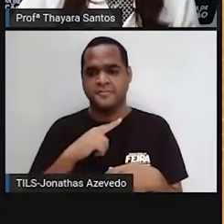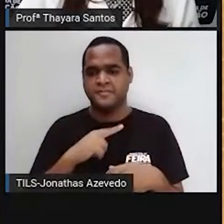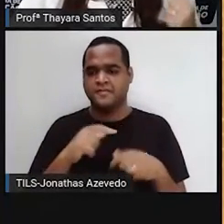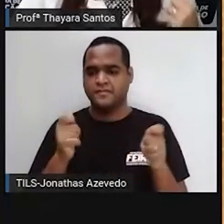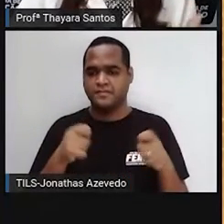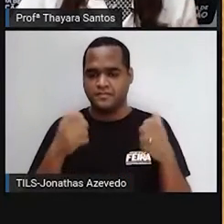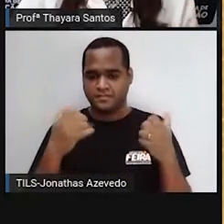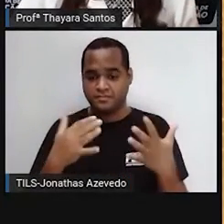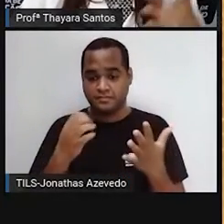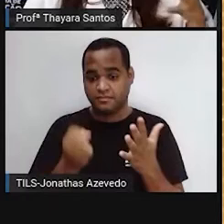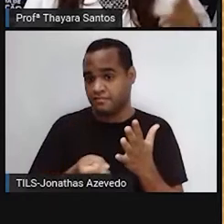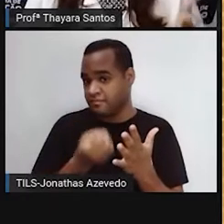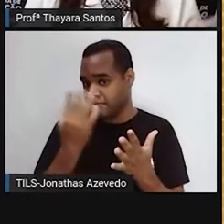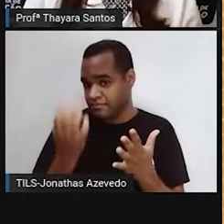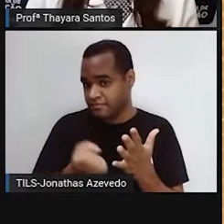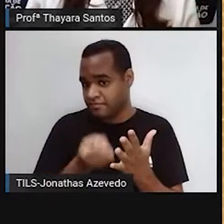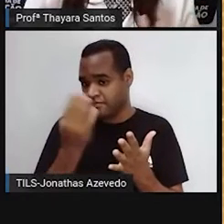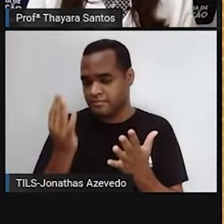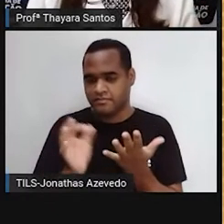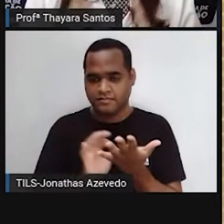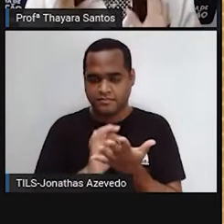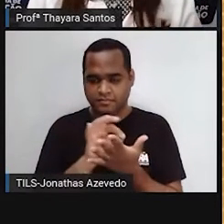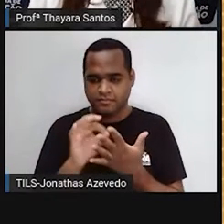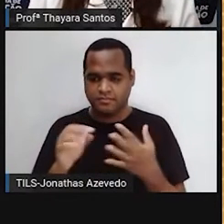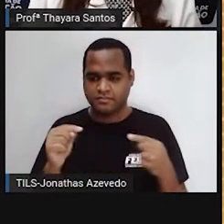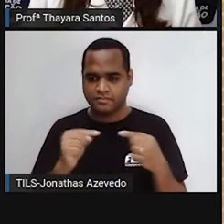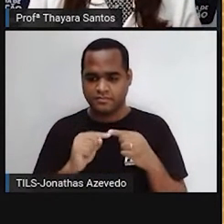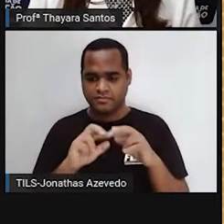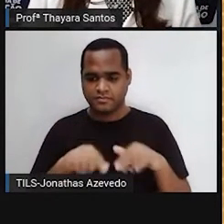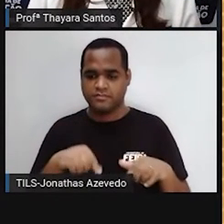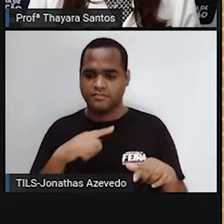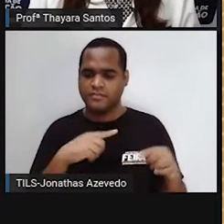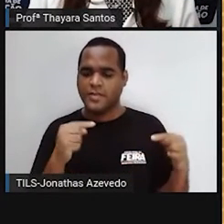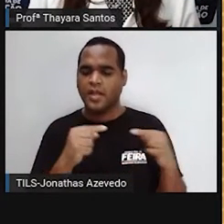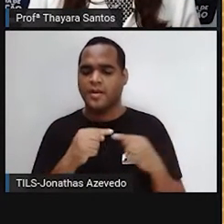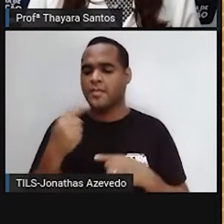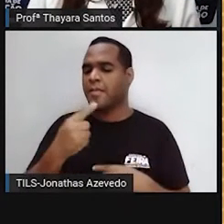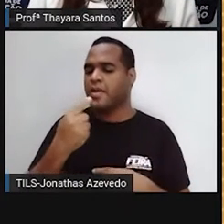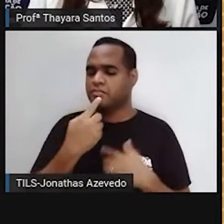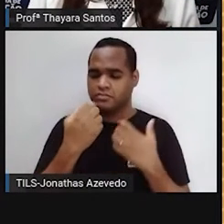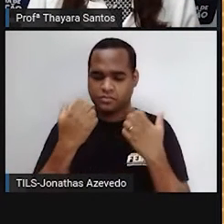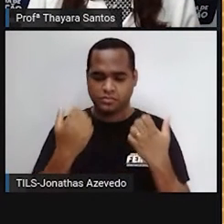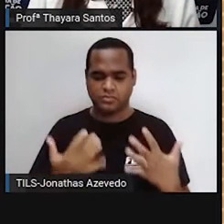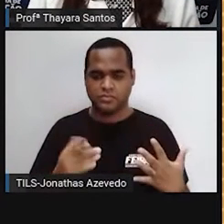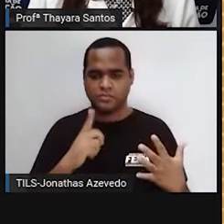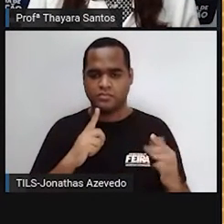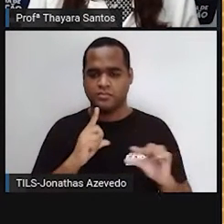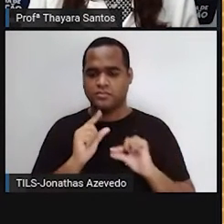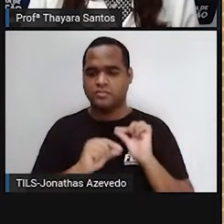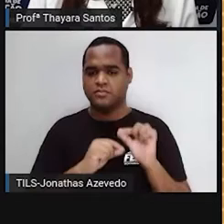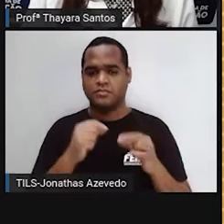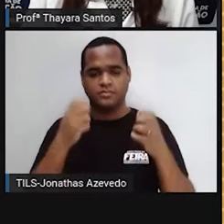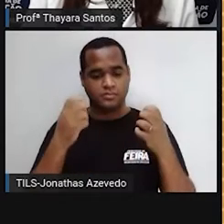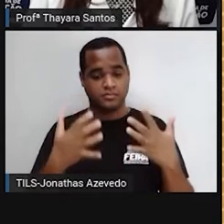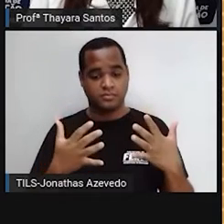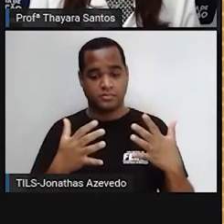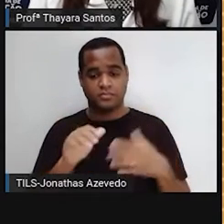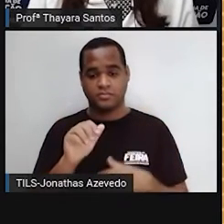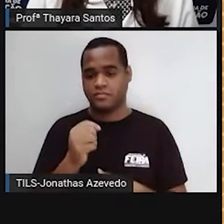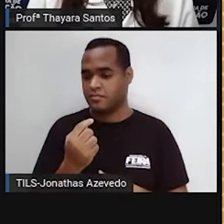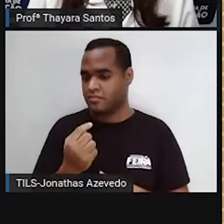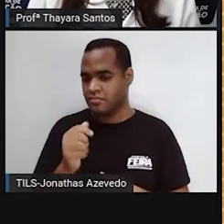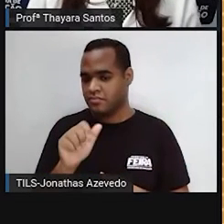quanto ao número de células ou presença e ausência, a gente tem essa primeira classificação aí. Tem os seres vivos que a gente chama de A